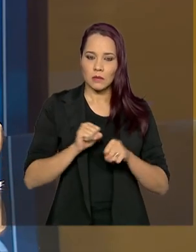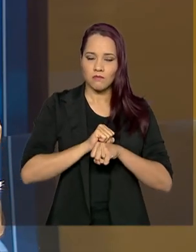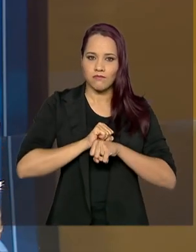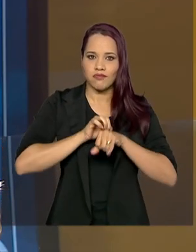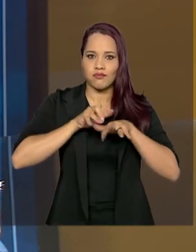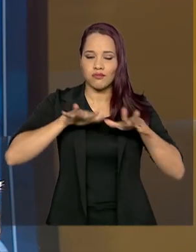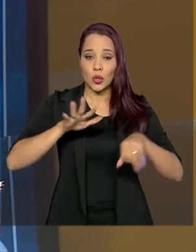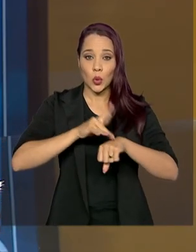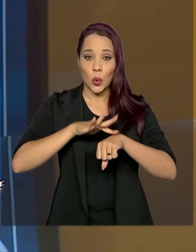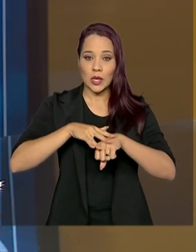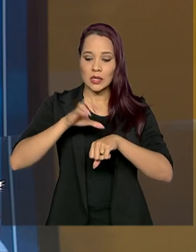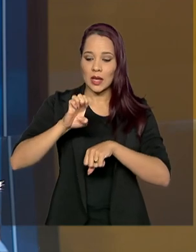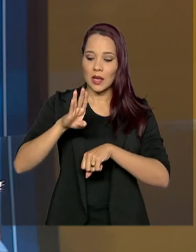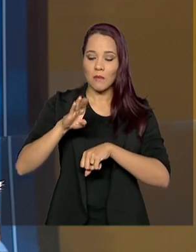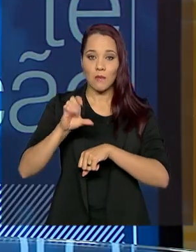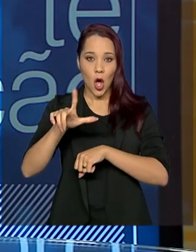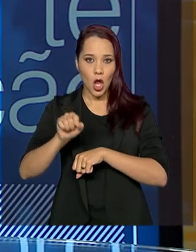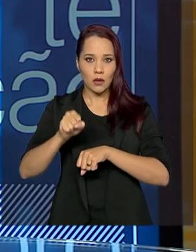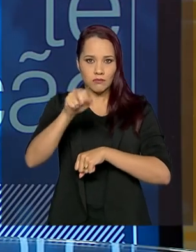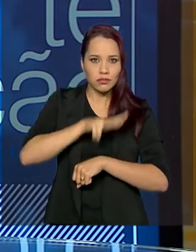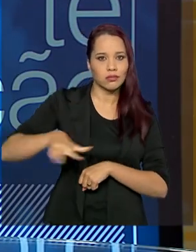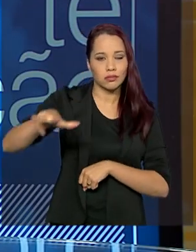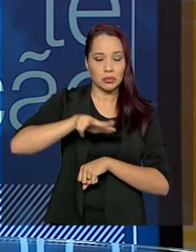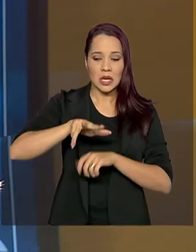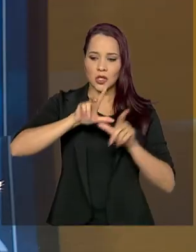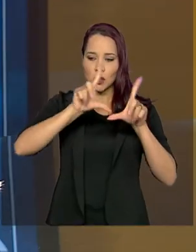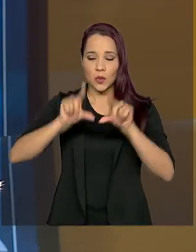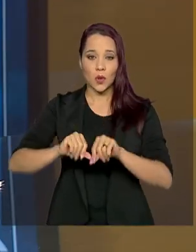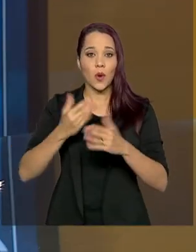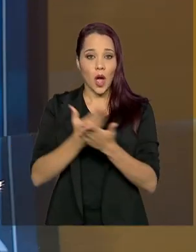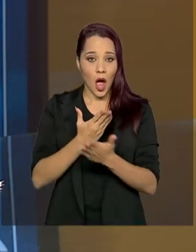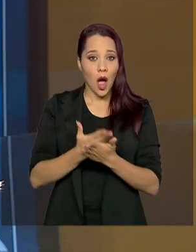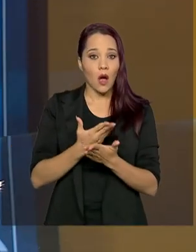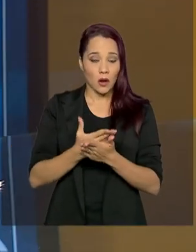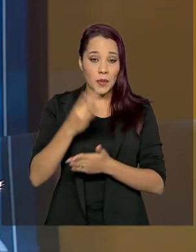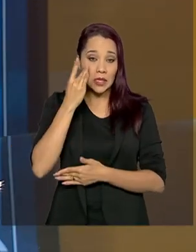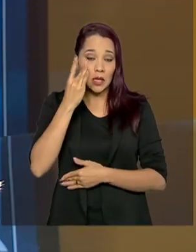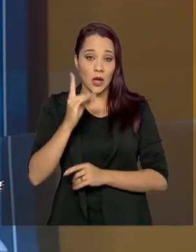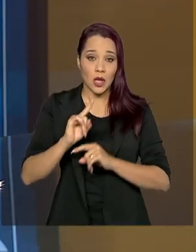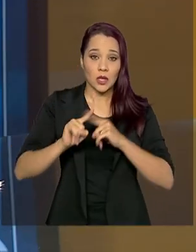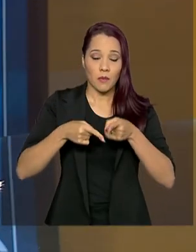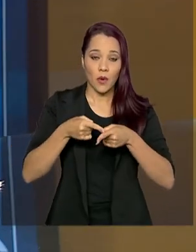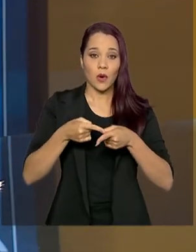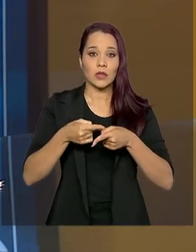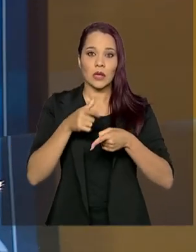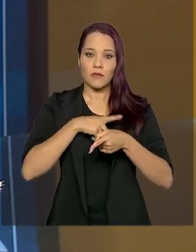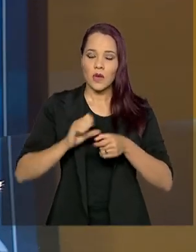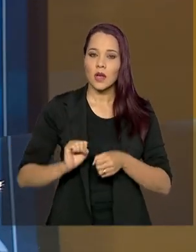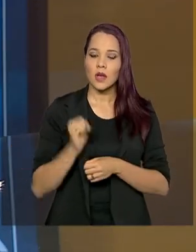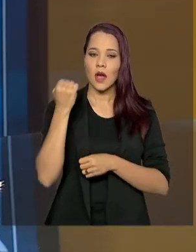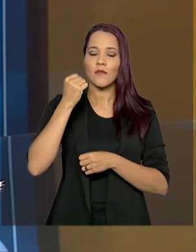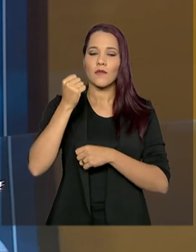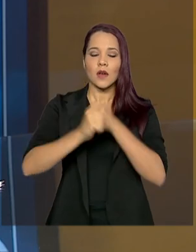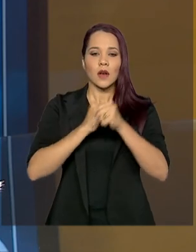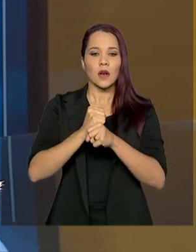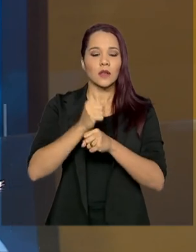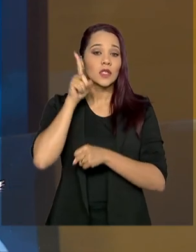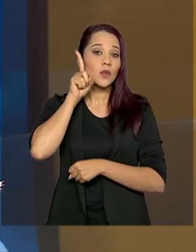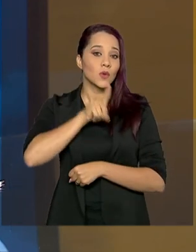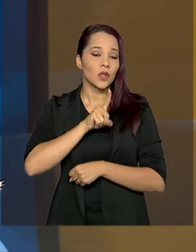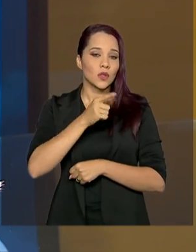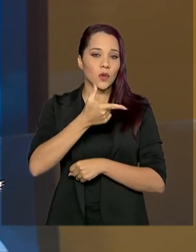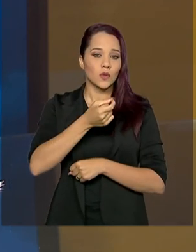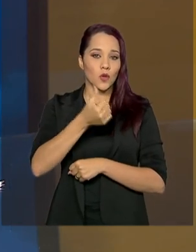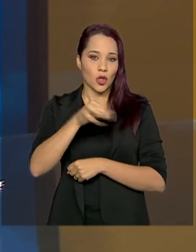redução das crianças em aulas presenciais durante a pandemia e depois foi grave nos Estados Unidos em 2009 em